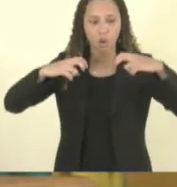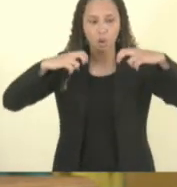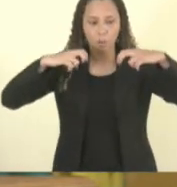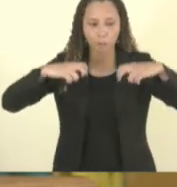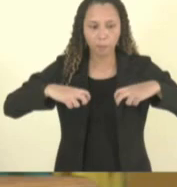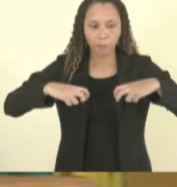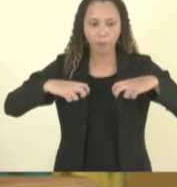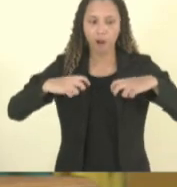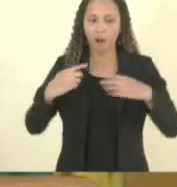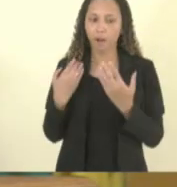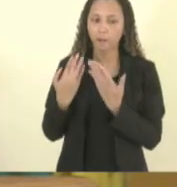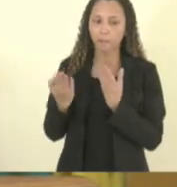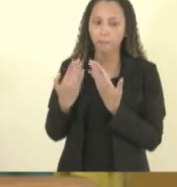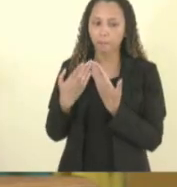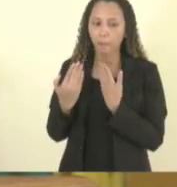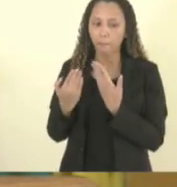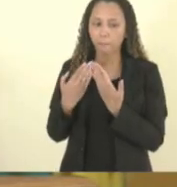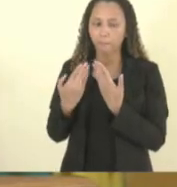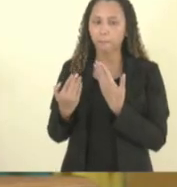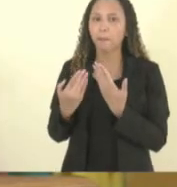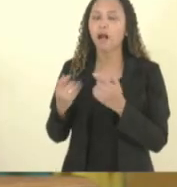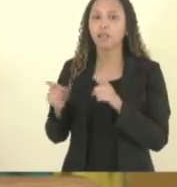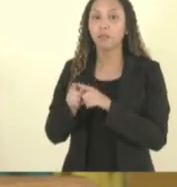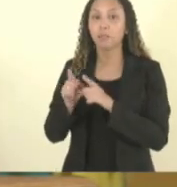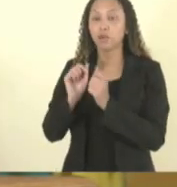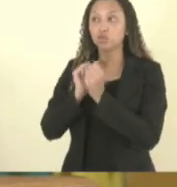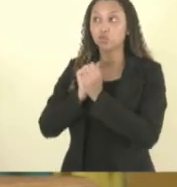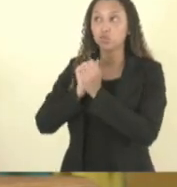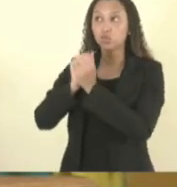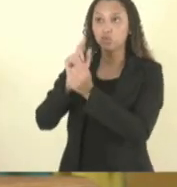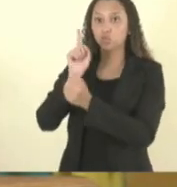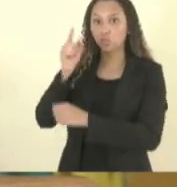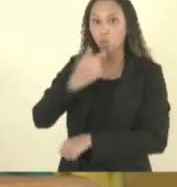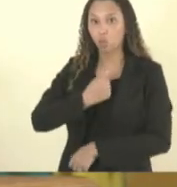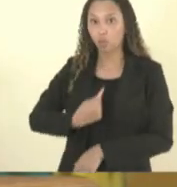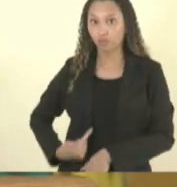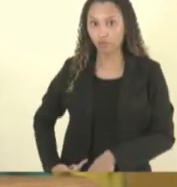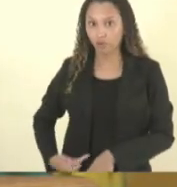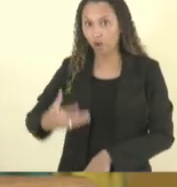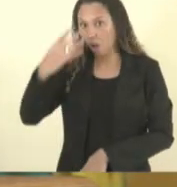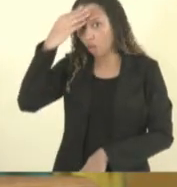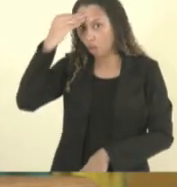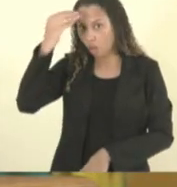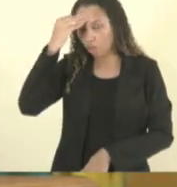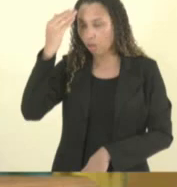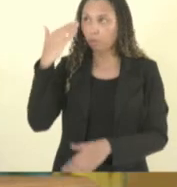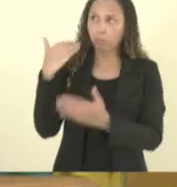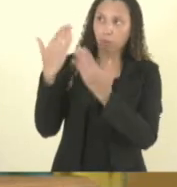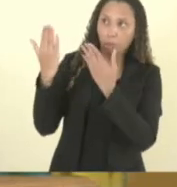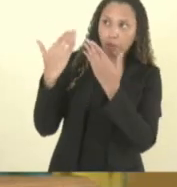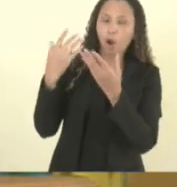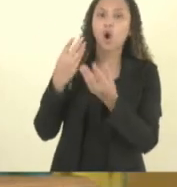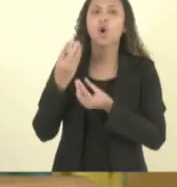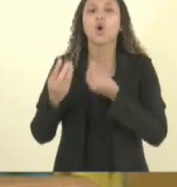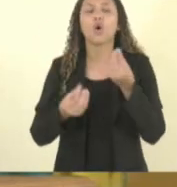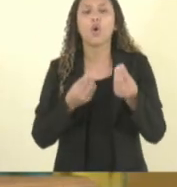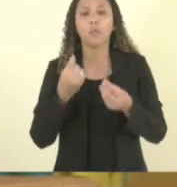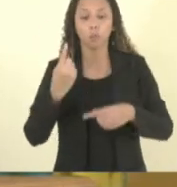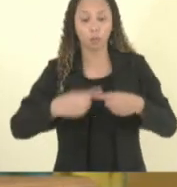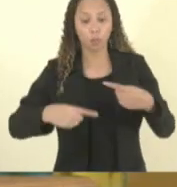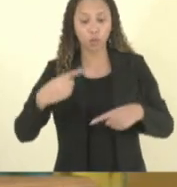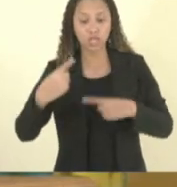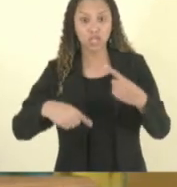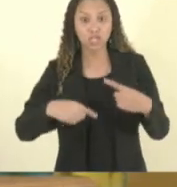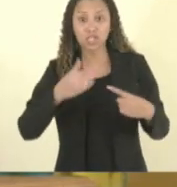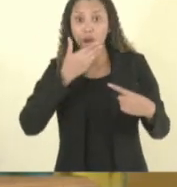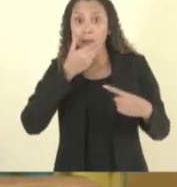secretaria e nível de governança com o nosso governador também de implementar as melhores políticas possíveis